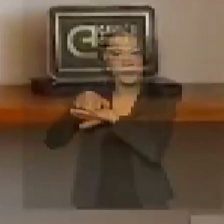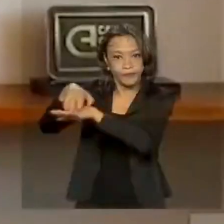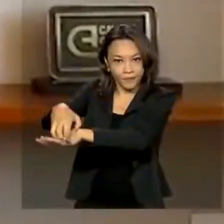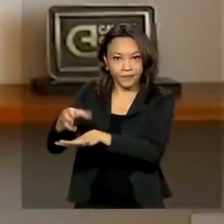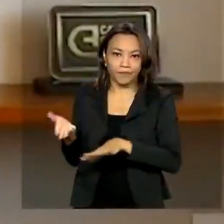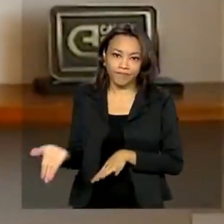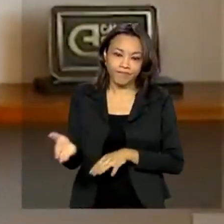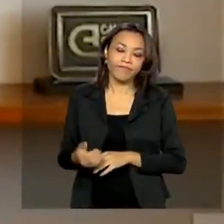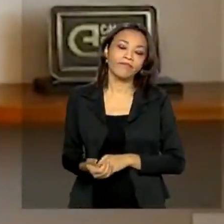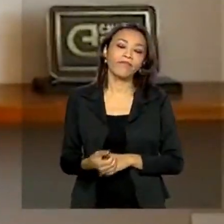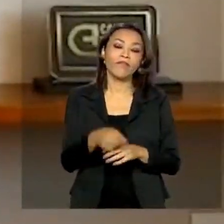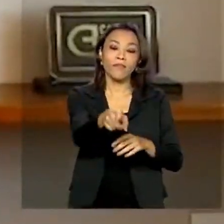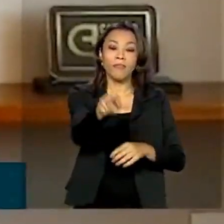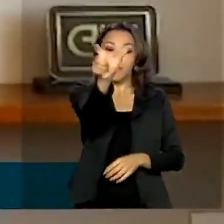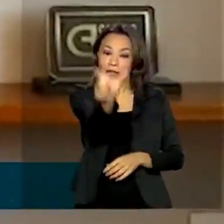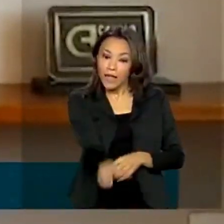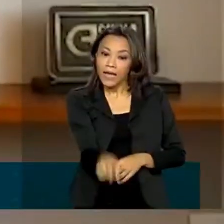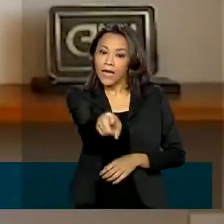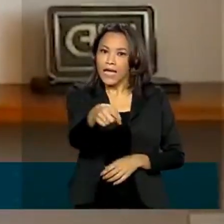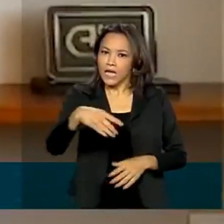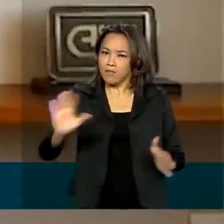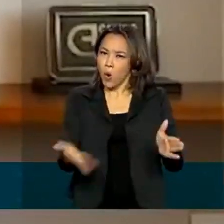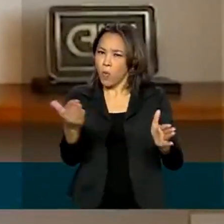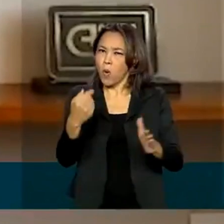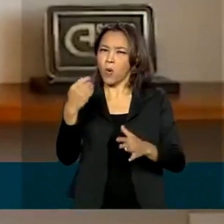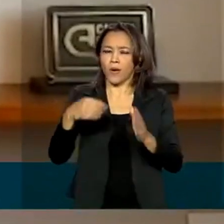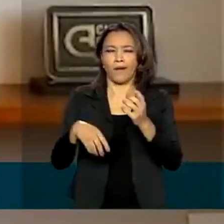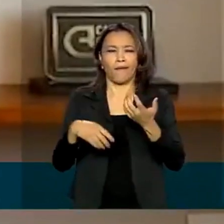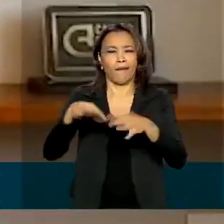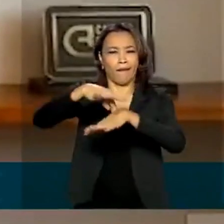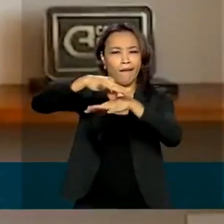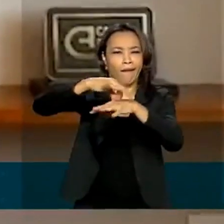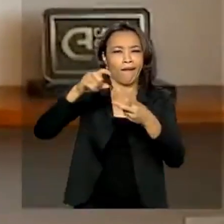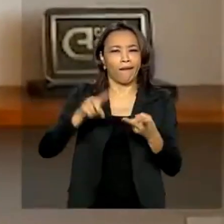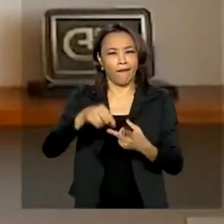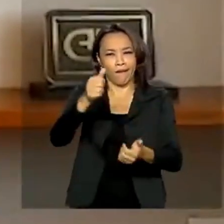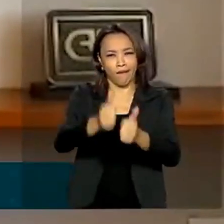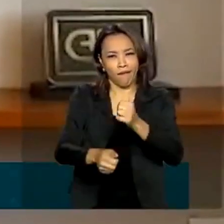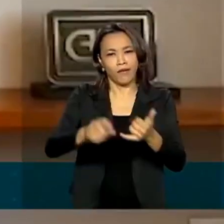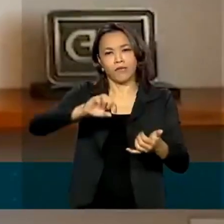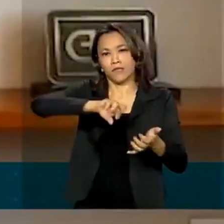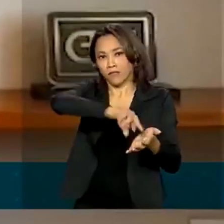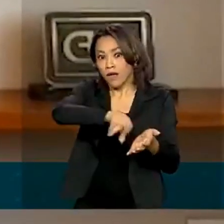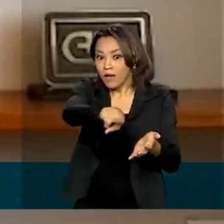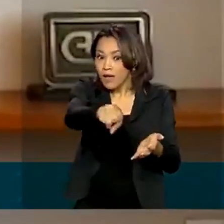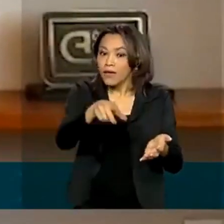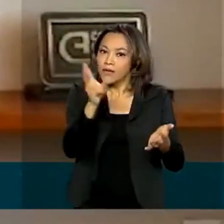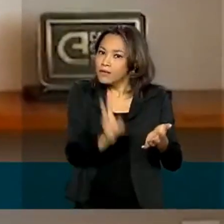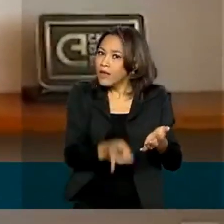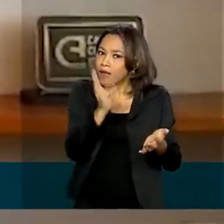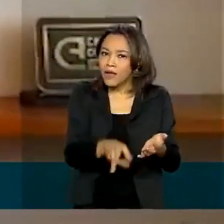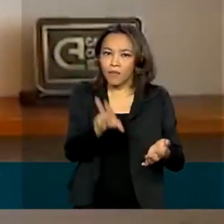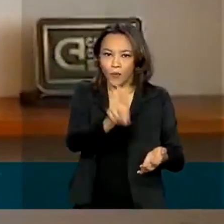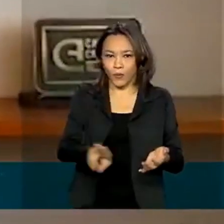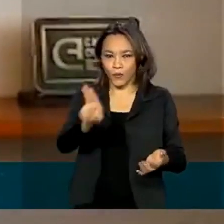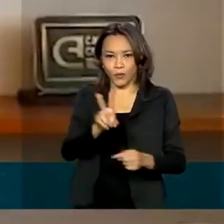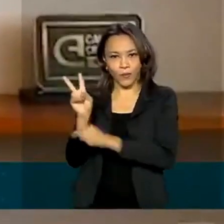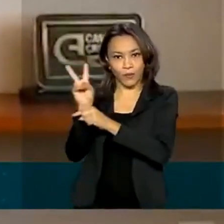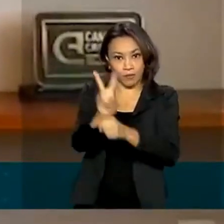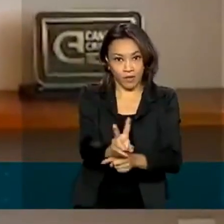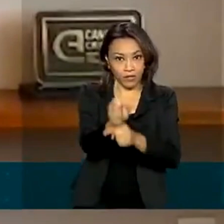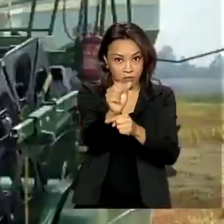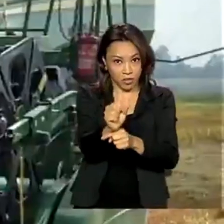Produtor de carne, arroz e soja em Pelotas, no Rio Grande do Sul, Joaquim conta que sempre usou o crédito rural para